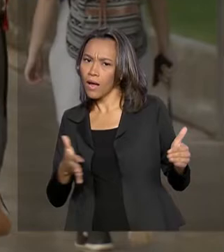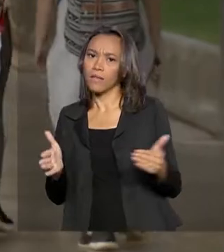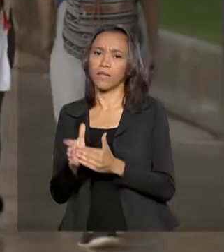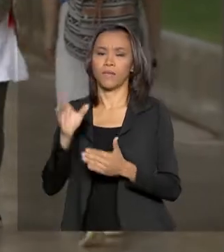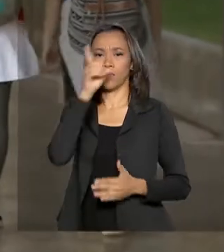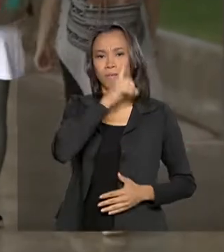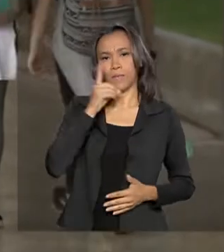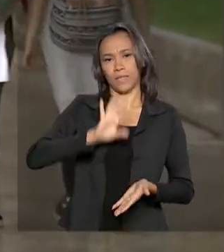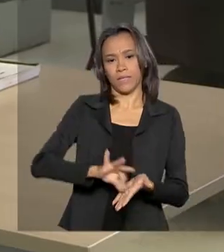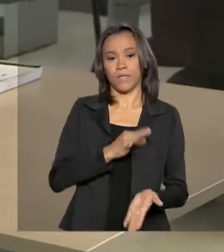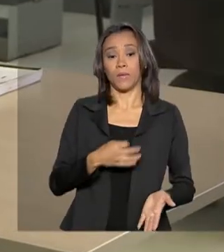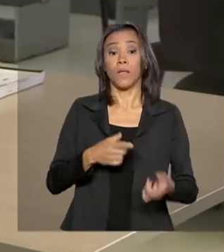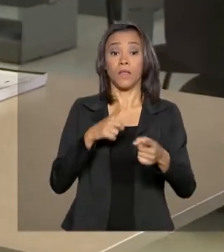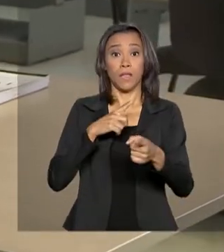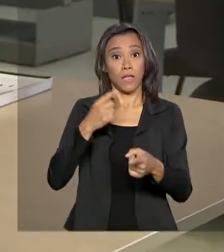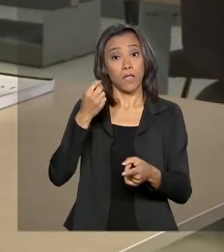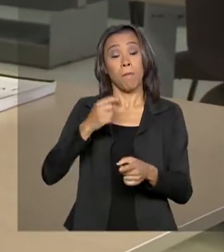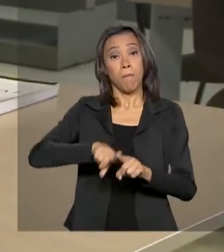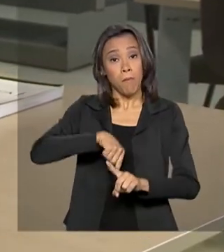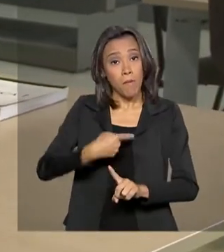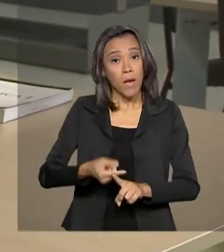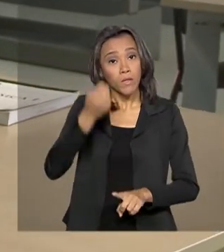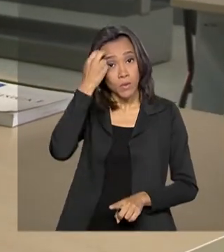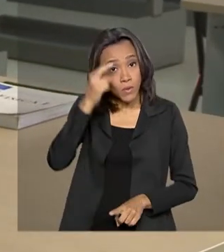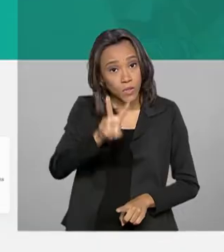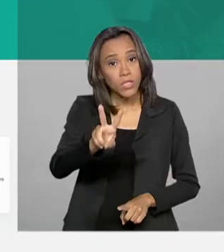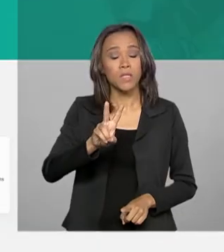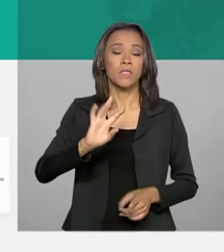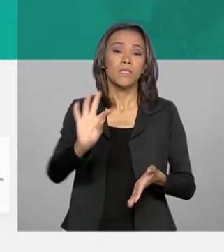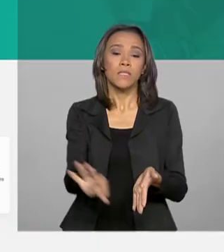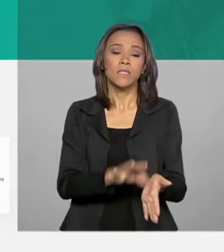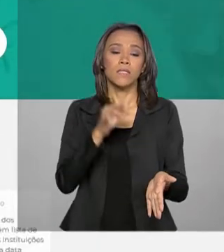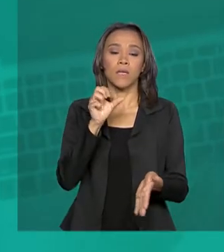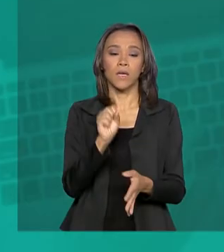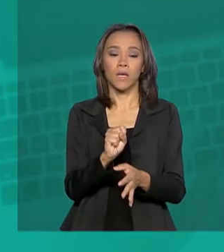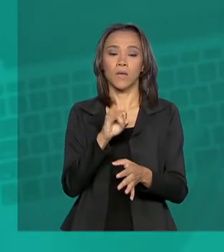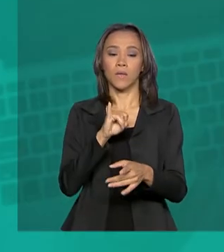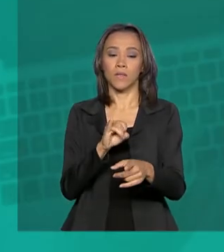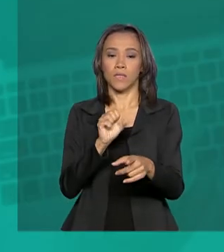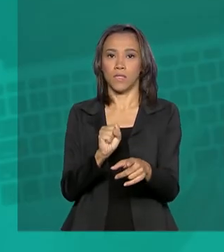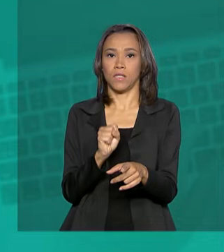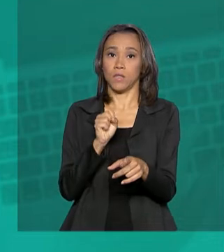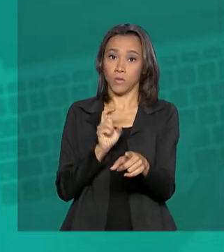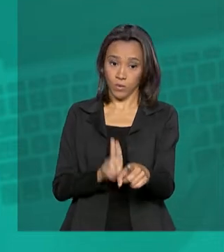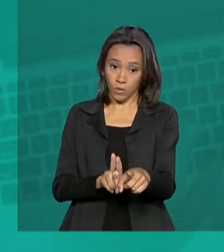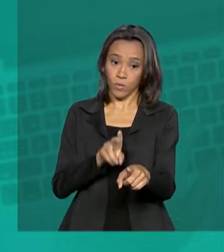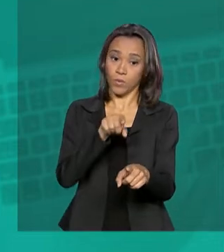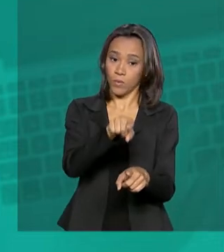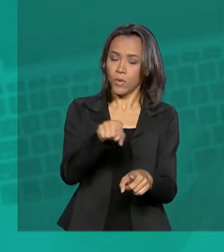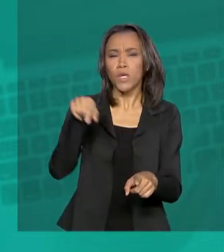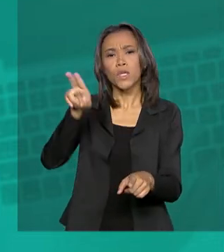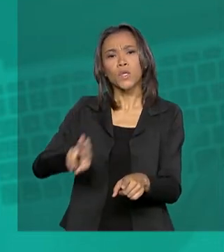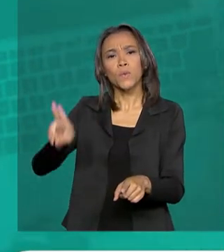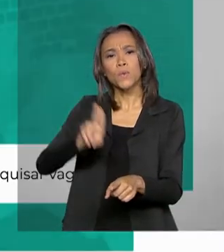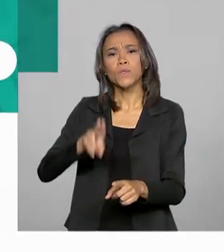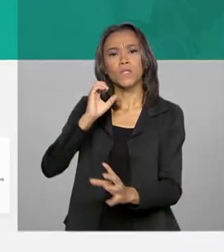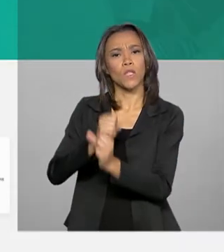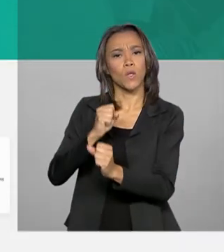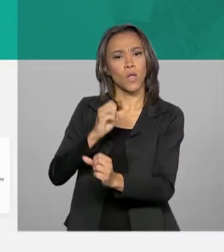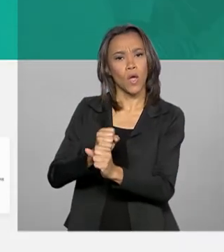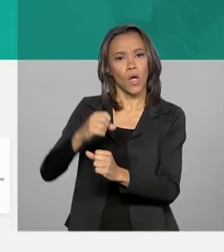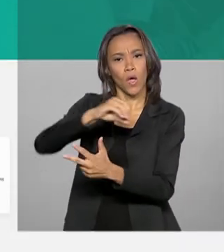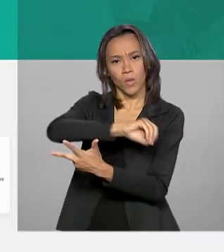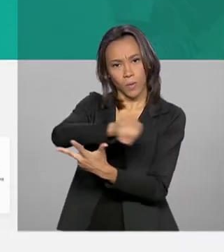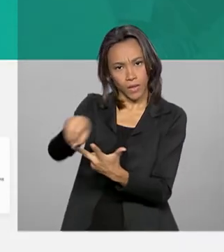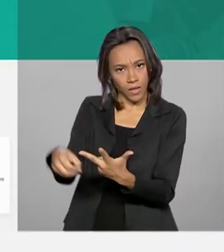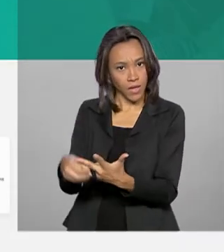estudantes terão dois dias a mais para fazer a inscrição no Sisu, o sistema de seleção unificada, que utiliza as notas do Enem para